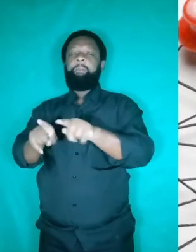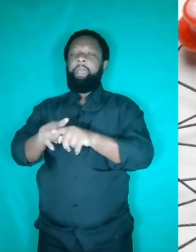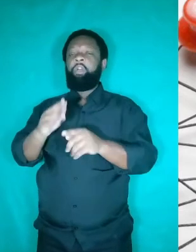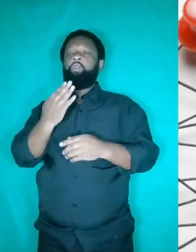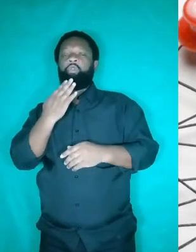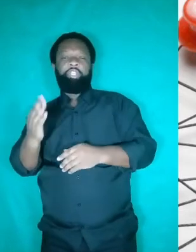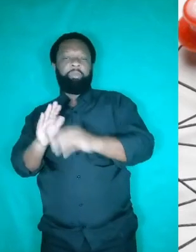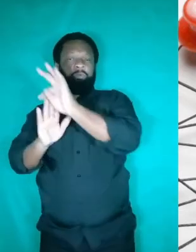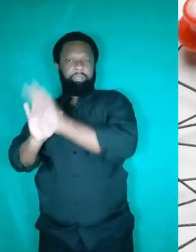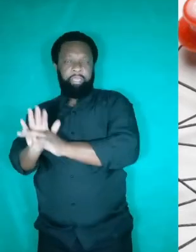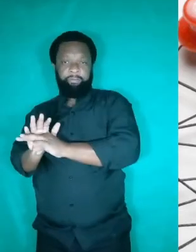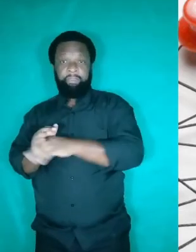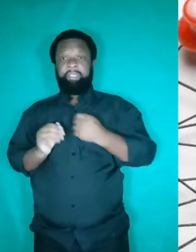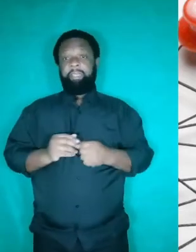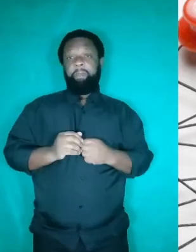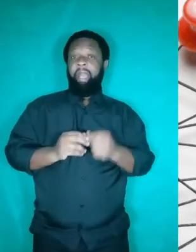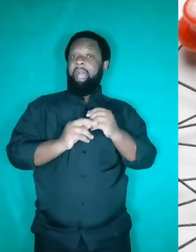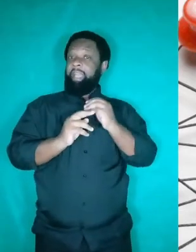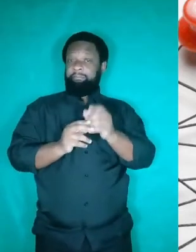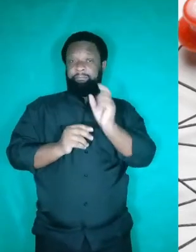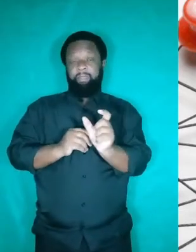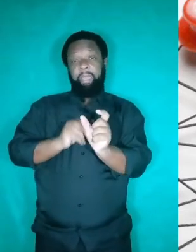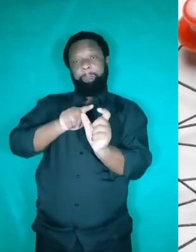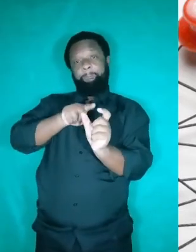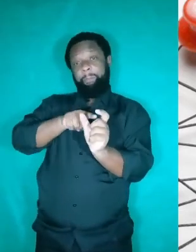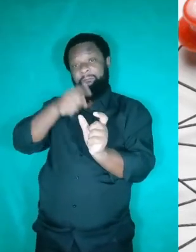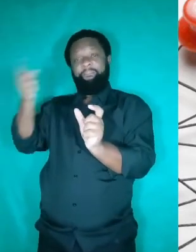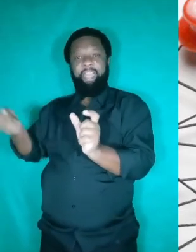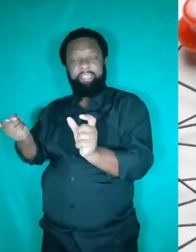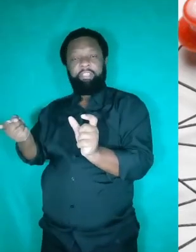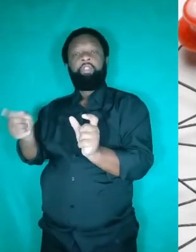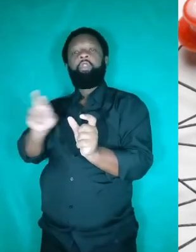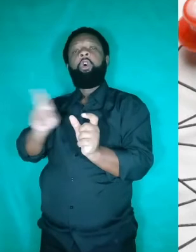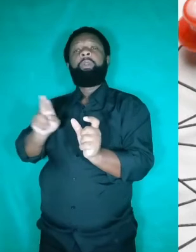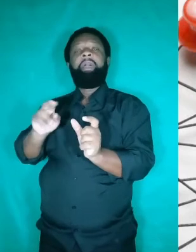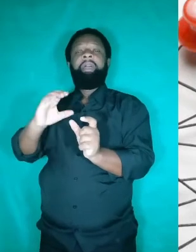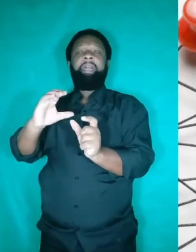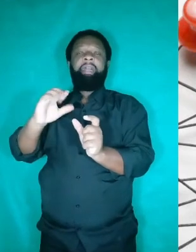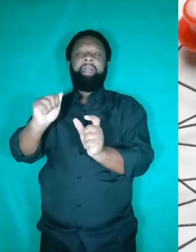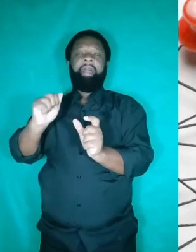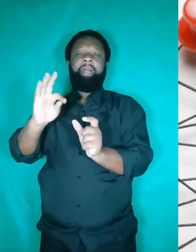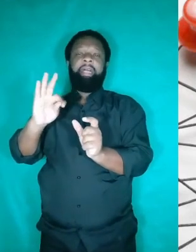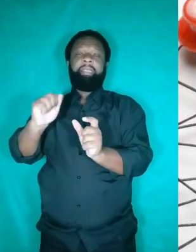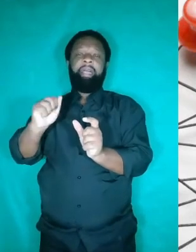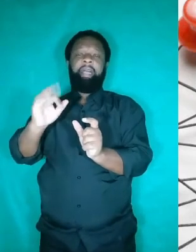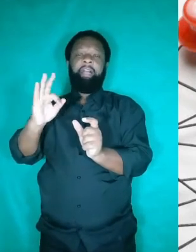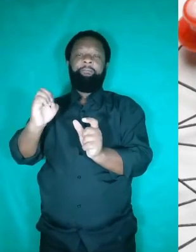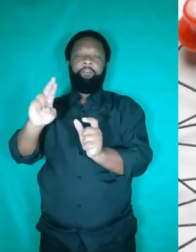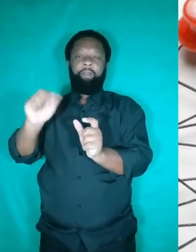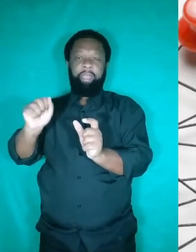Quando o meu referente está posterior, quando tem esse movimento para frente, nós chamamos de catáfora. A coesão